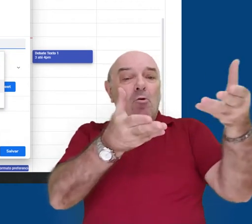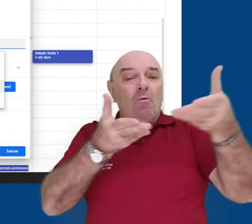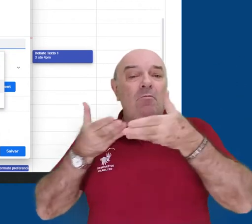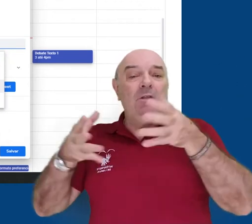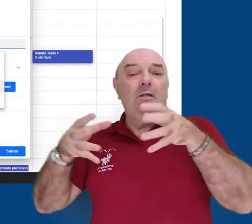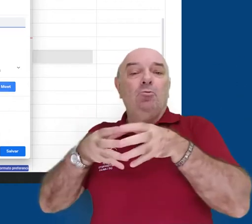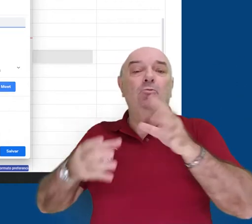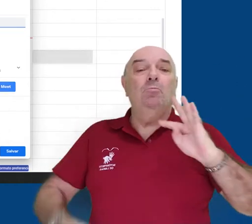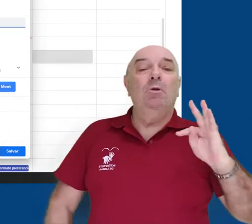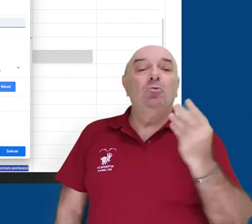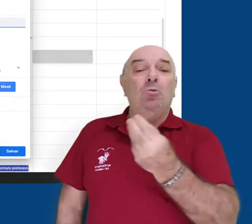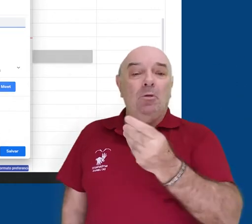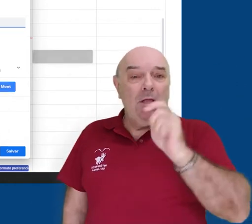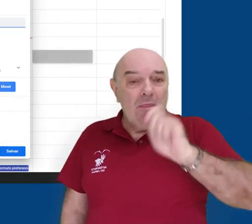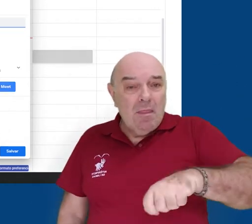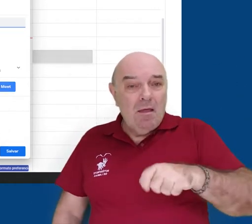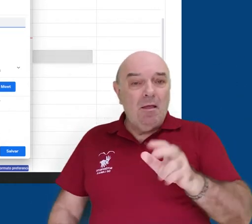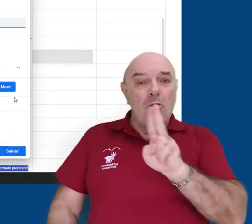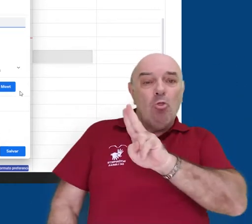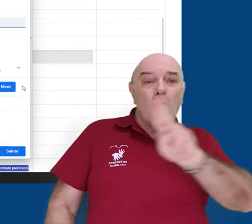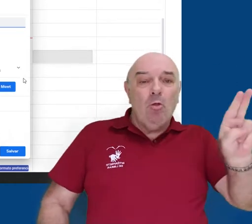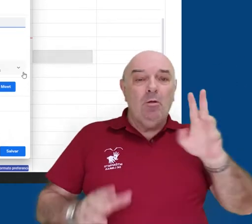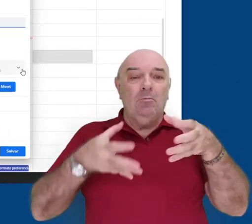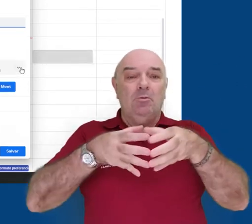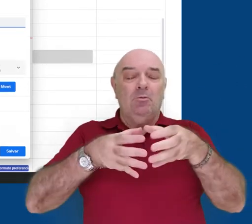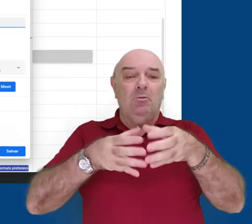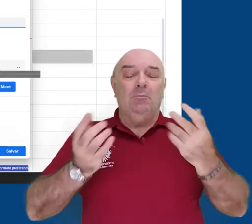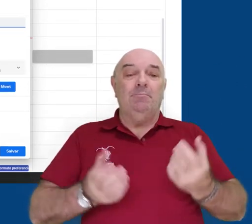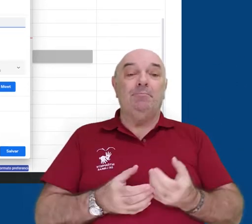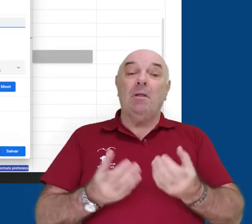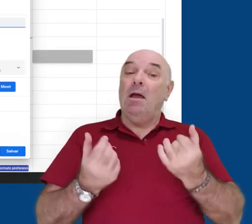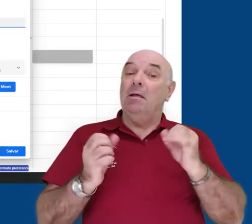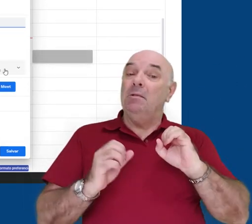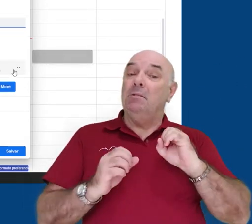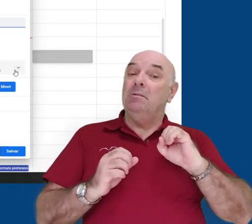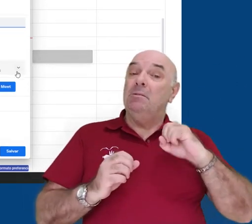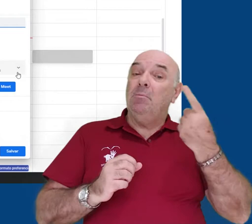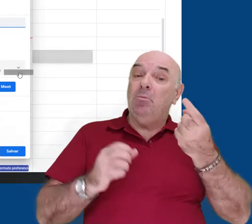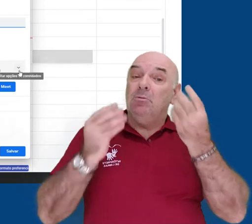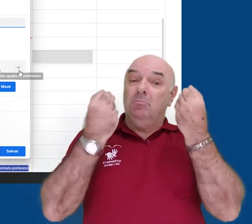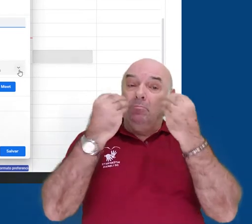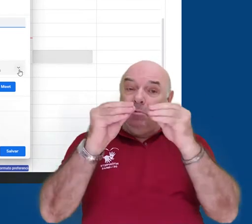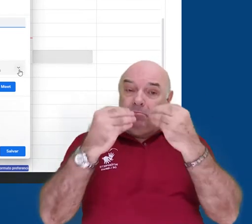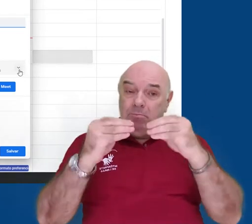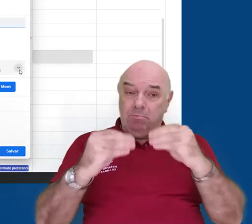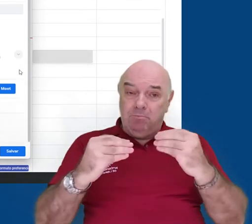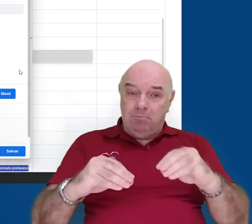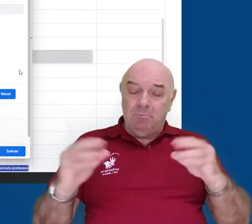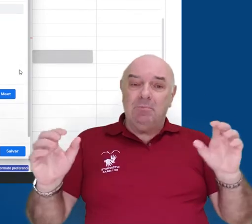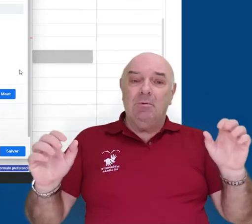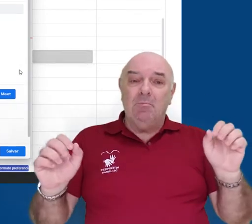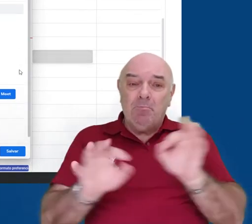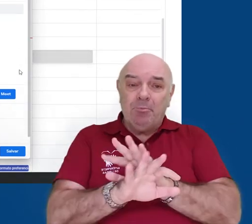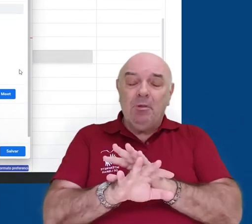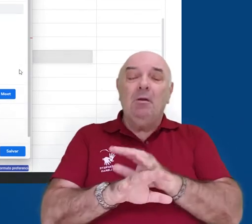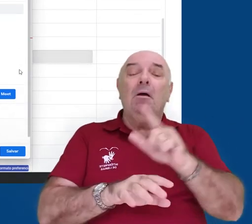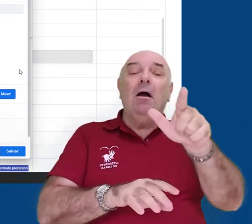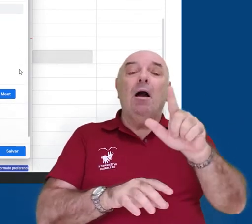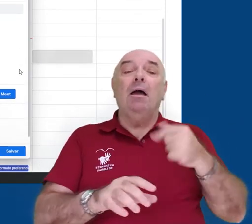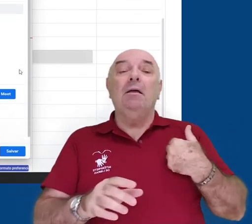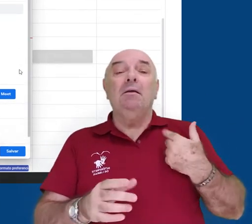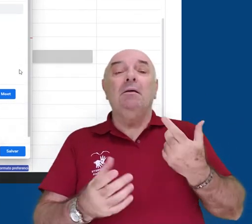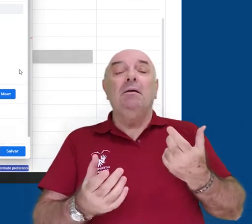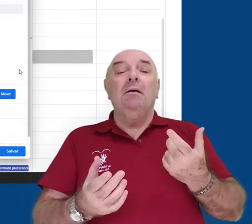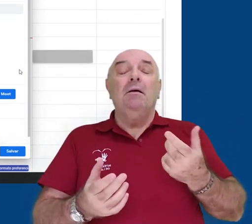escrevendo o nome dela nesse espaço. Depois de incluir os convidados, podemos modificar as suas permissões. Se queremos